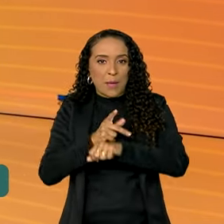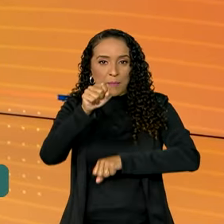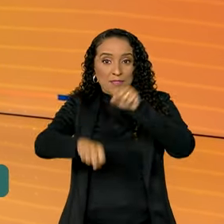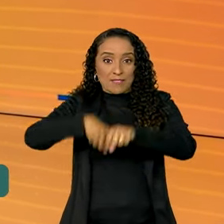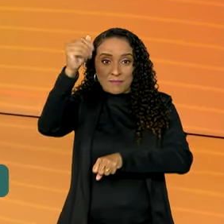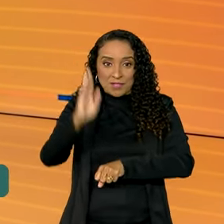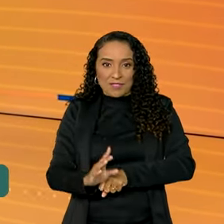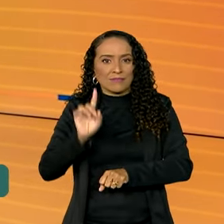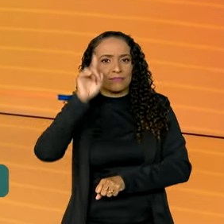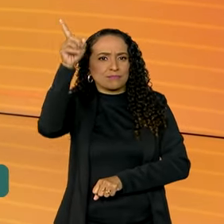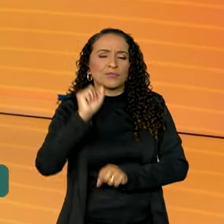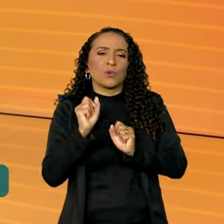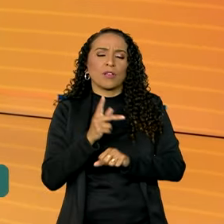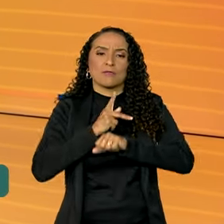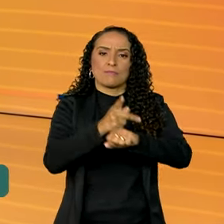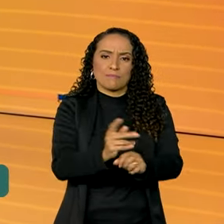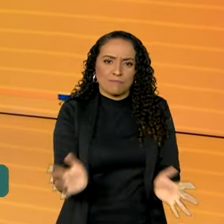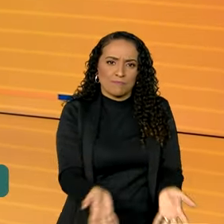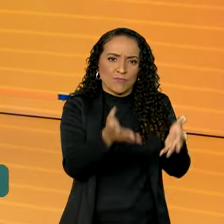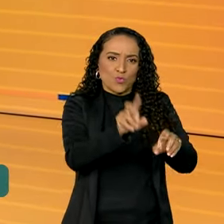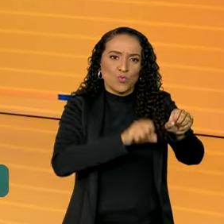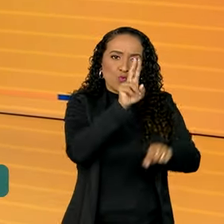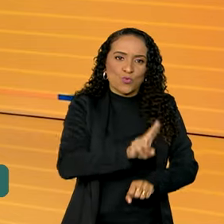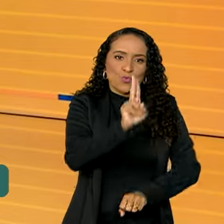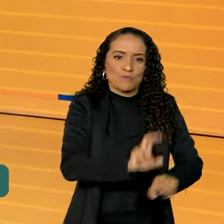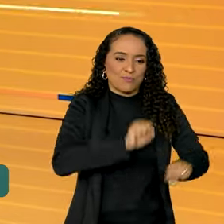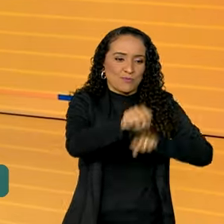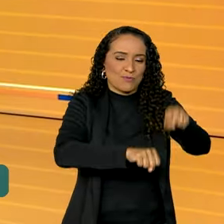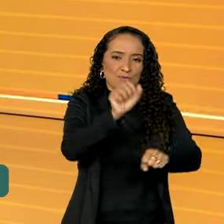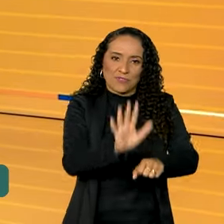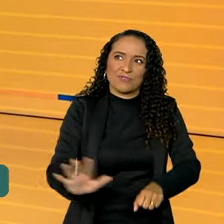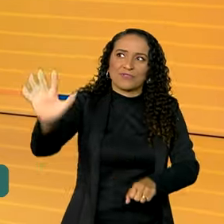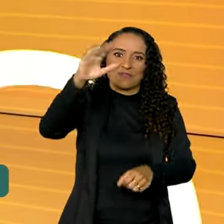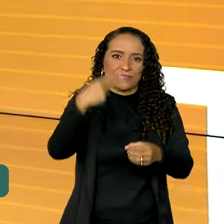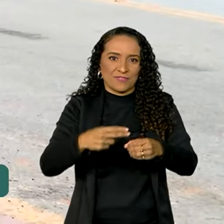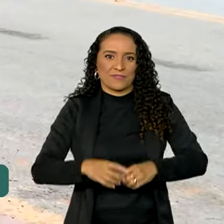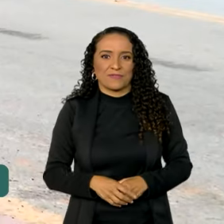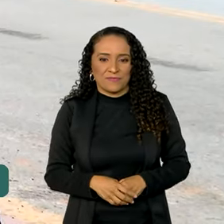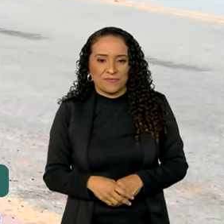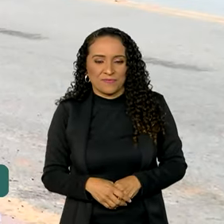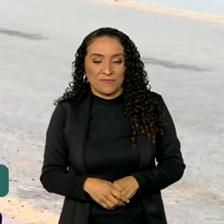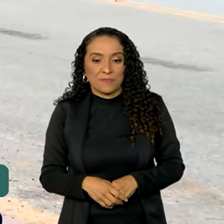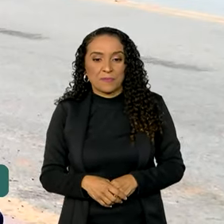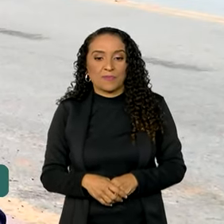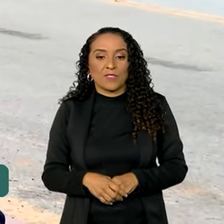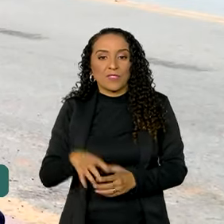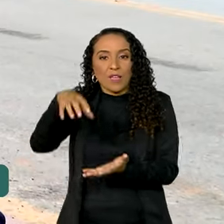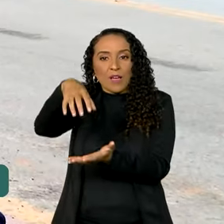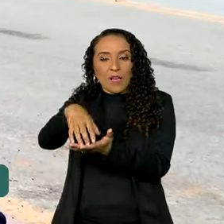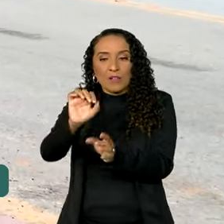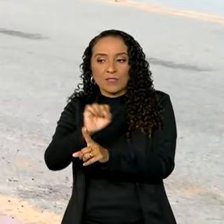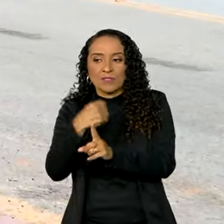Brasil. A iniciativa busca incentivar o uso da bicicleta em todas as cidades do país. Organizações da